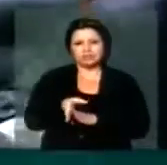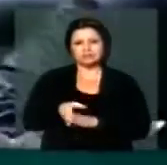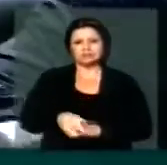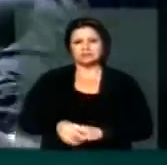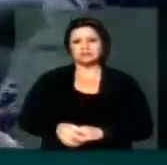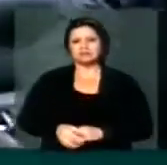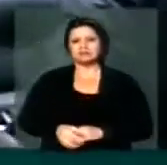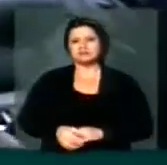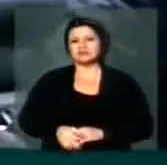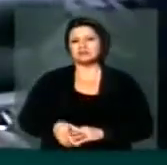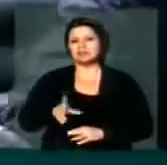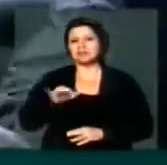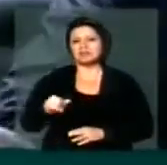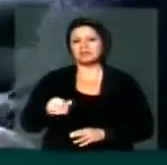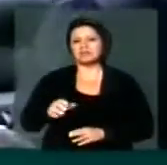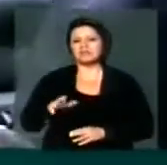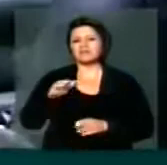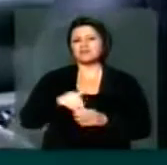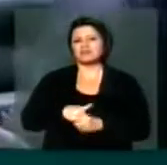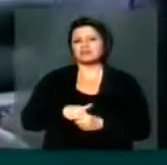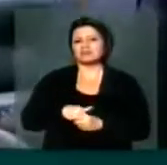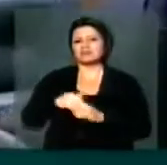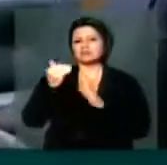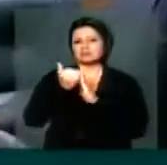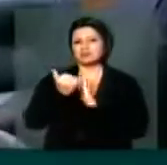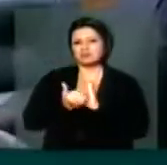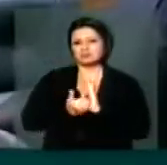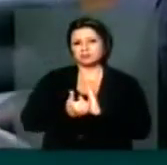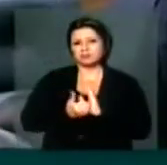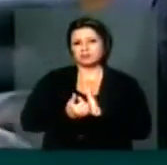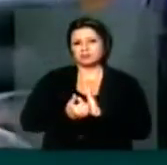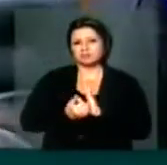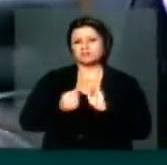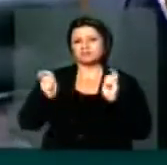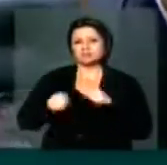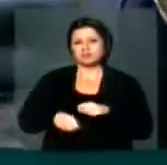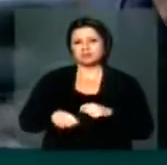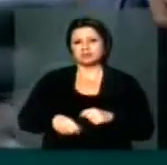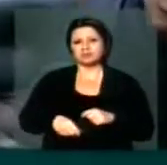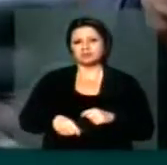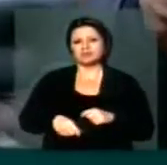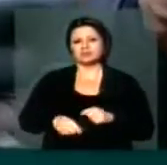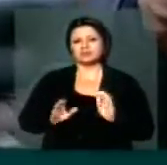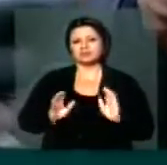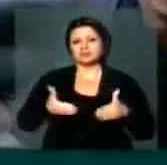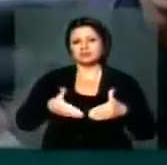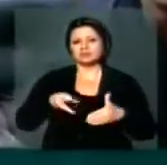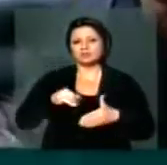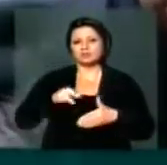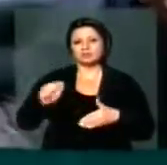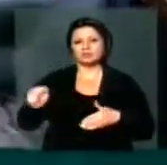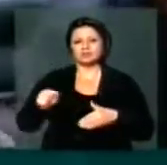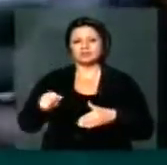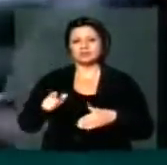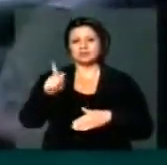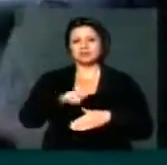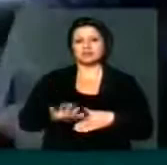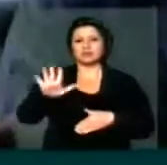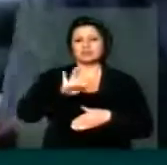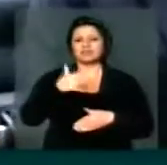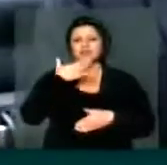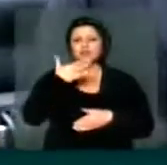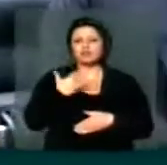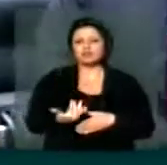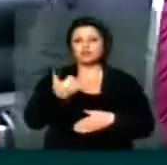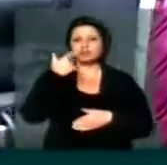não é que a gente vai votar a matéria, é que apenas a gente possa, numa comissão geral, trazendo aqueles que são